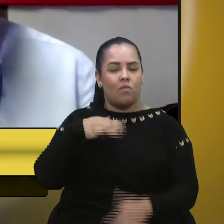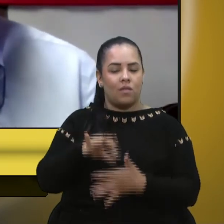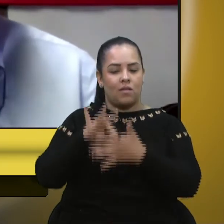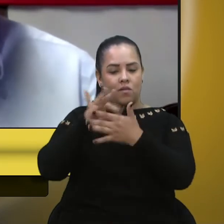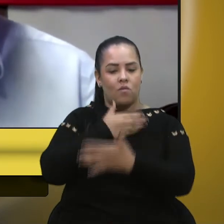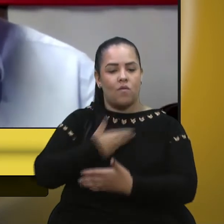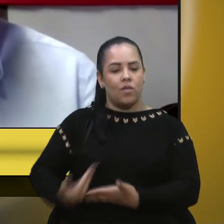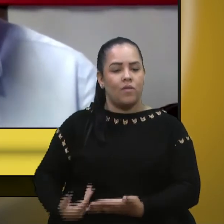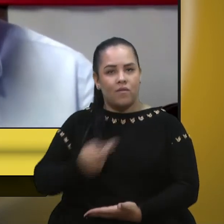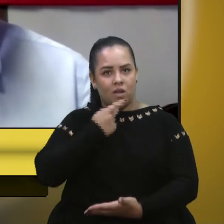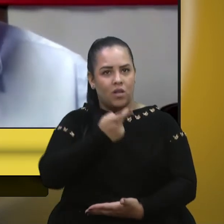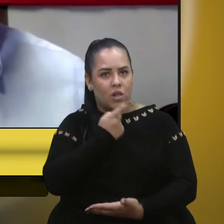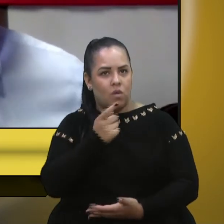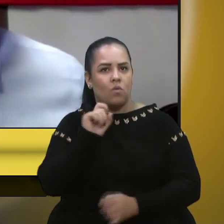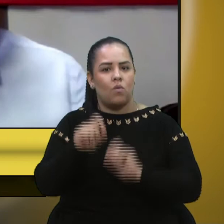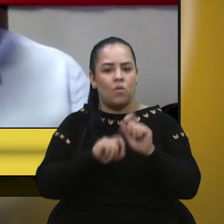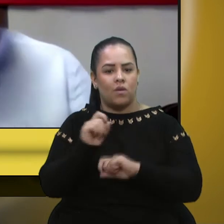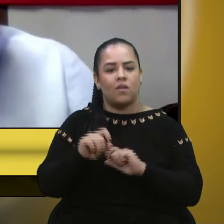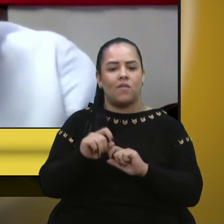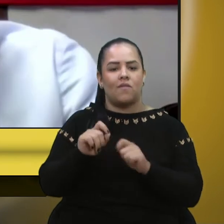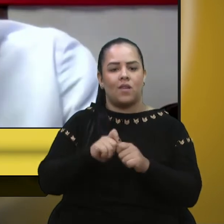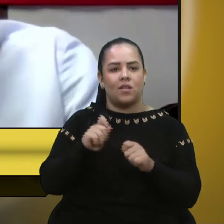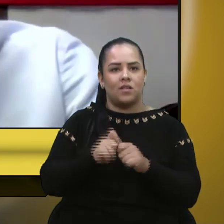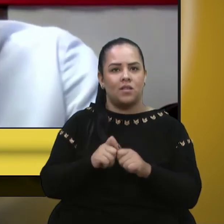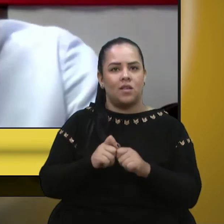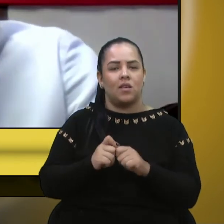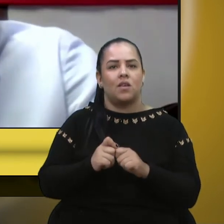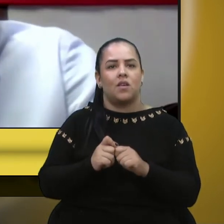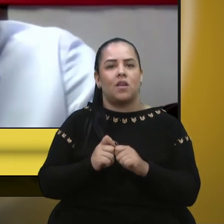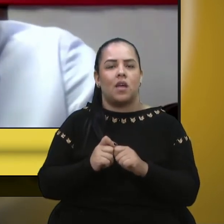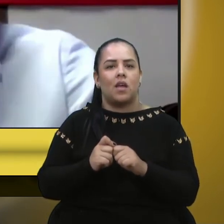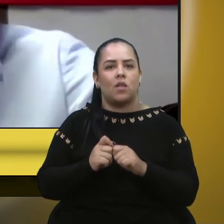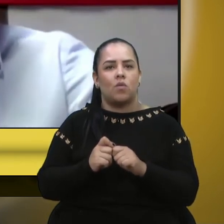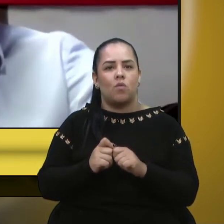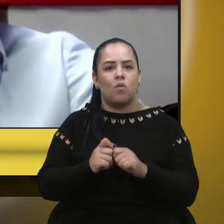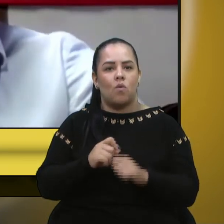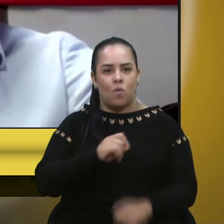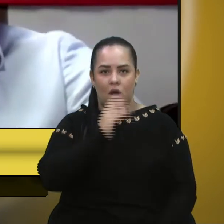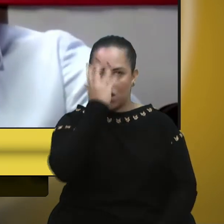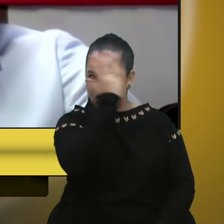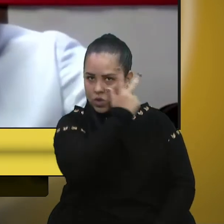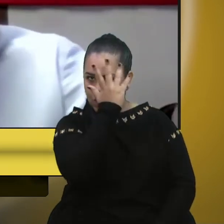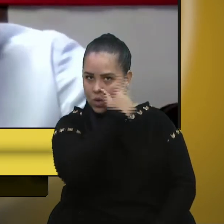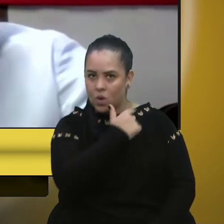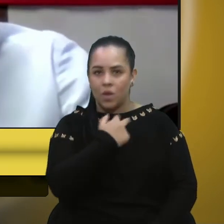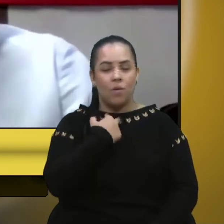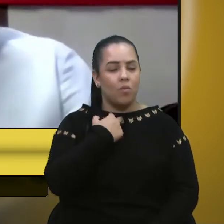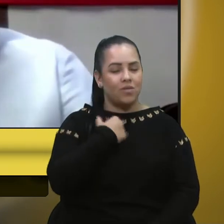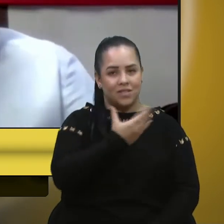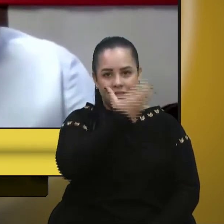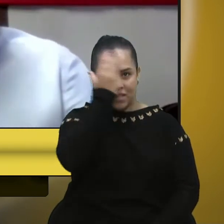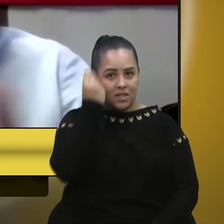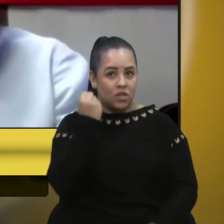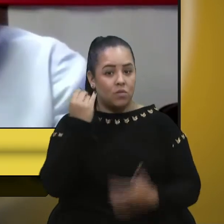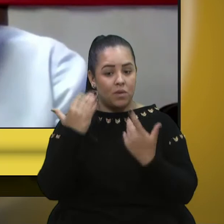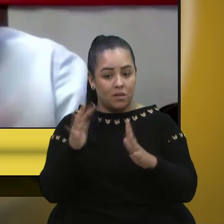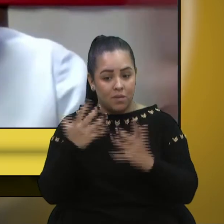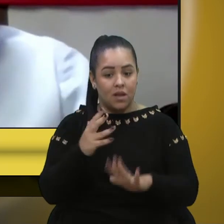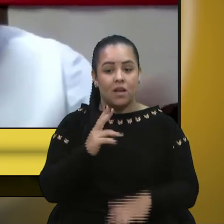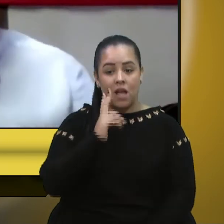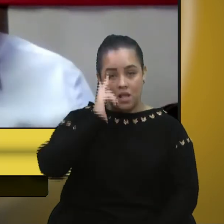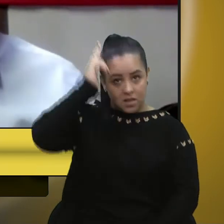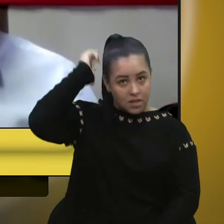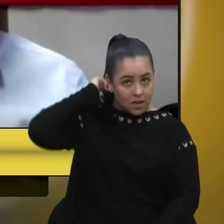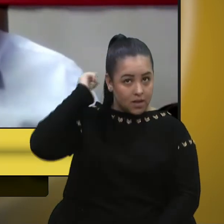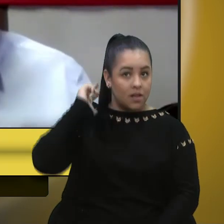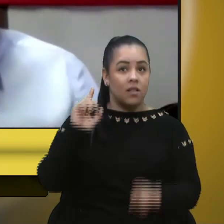das ações do governo Adiló, eu não posso deixar de parabenizar aqui também o governo passado, Cassini e Eloy, o Eloy